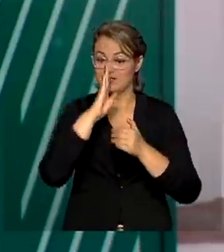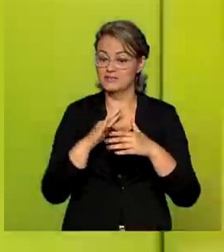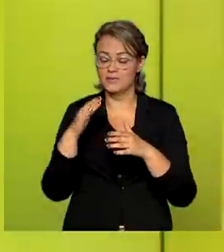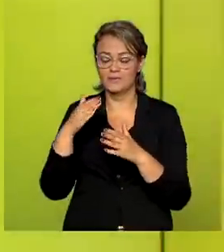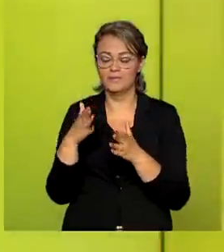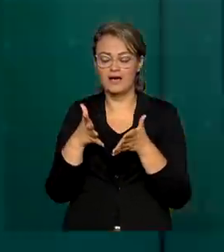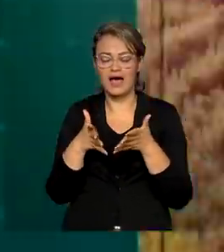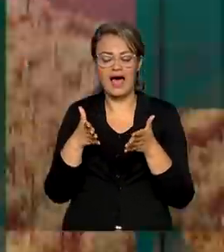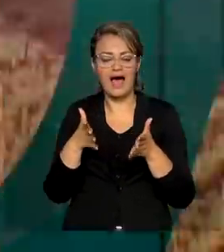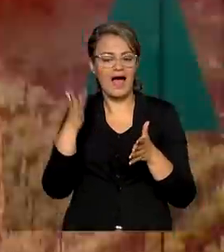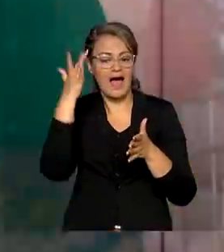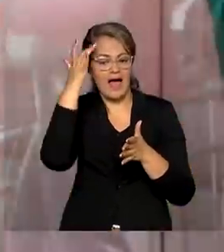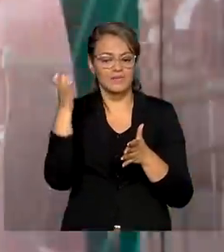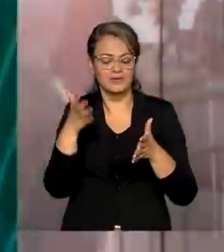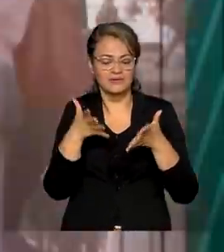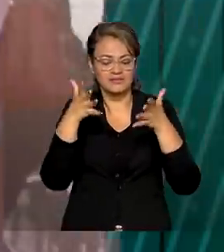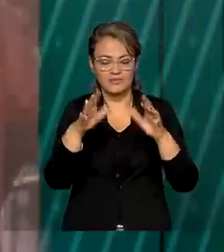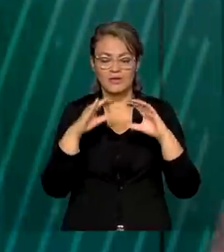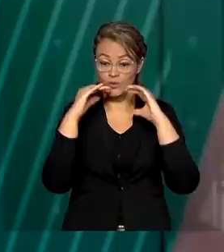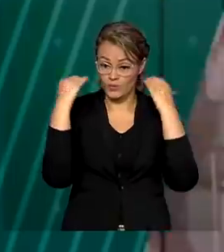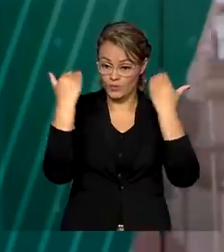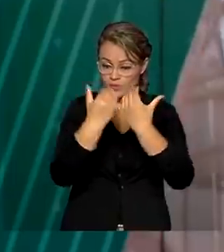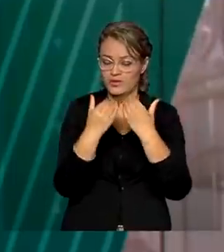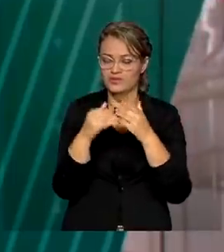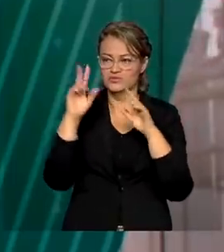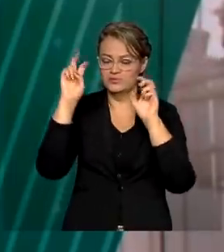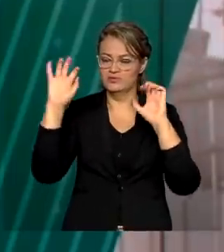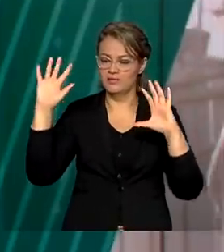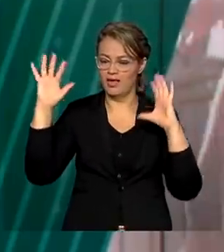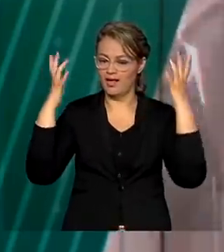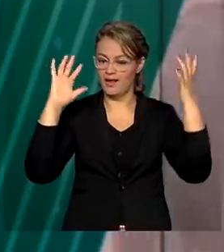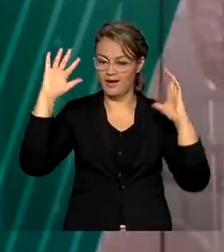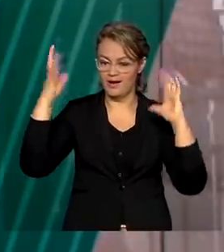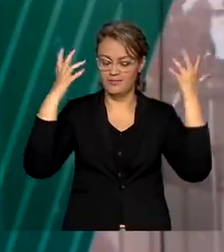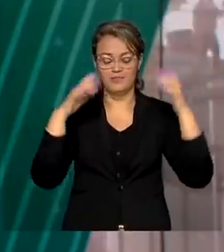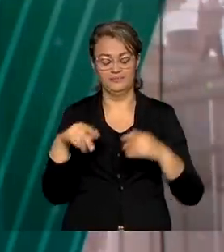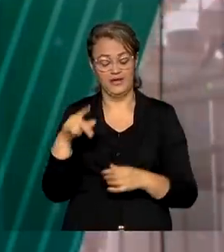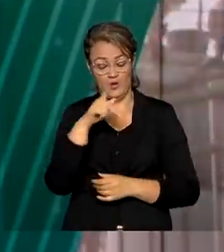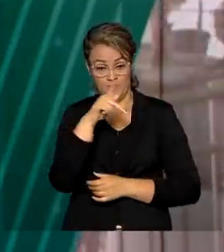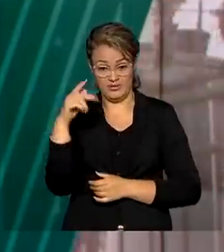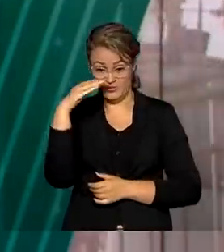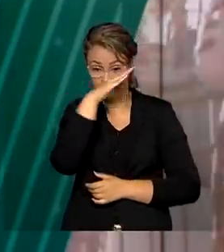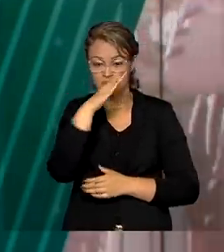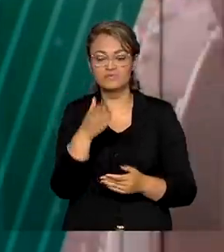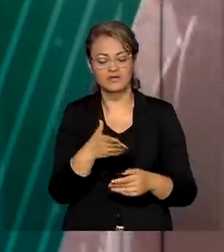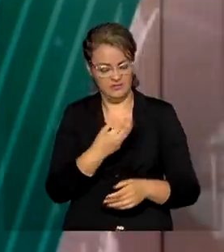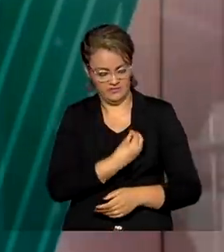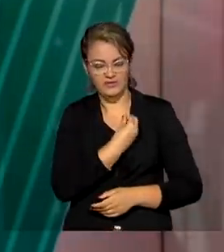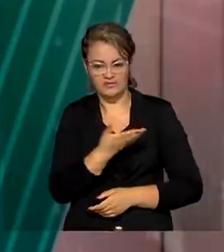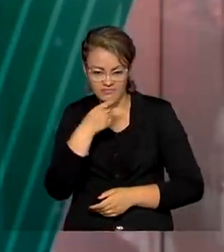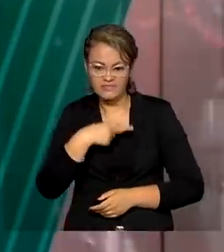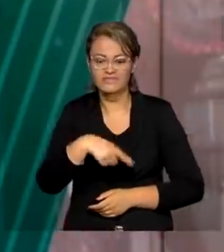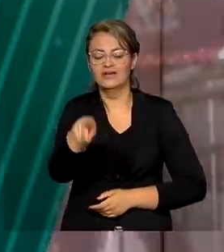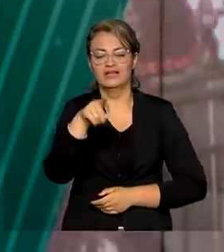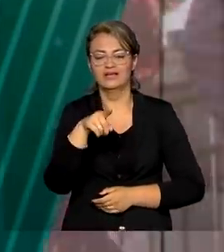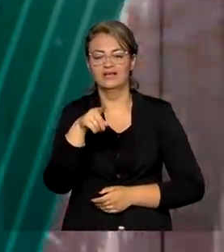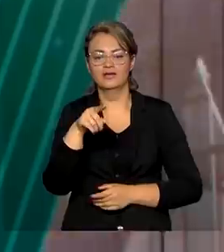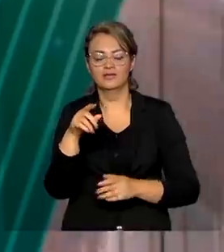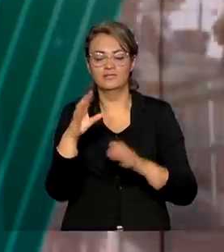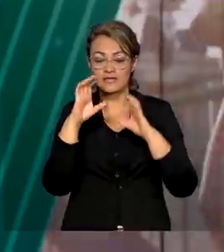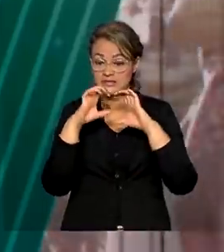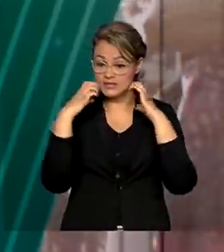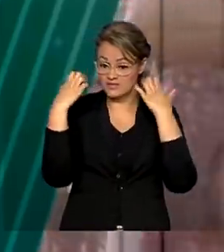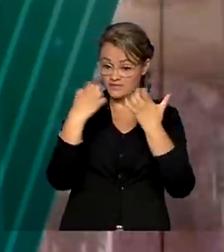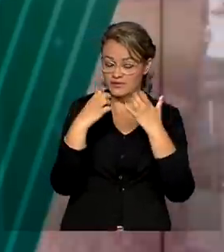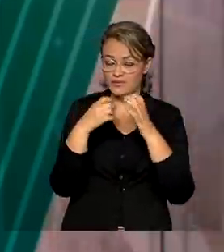da Cúpula de Líderes do Clima. O presidente Jair Bolsonaro é um dos 40 chefes de Estado e de governo convidados para o evento